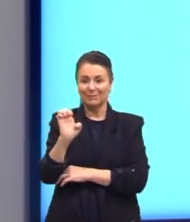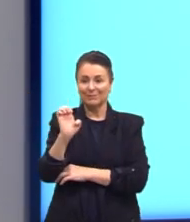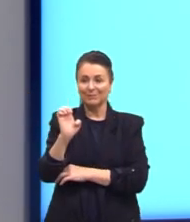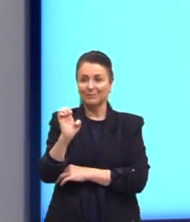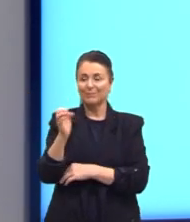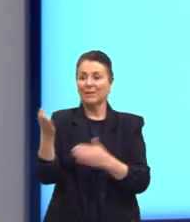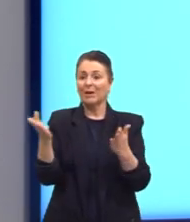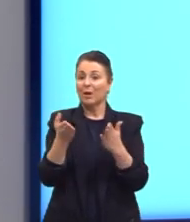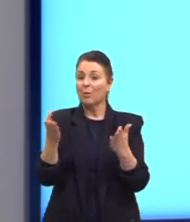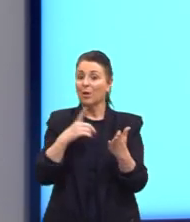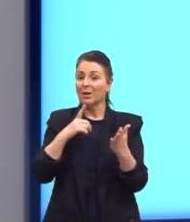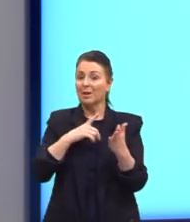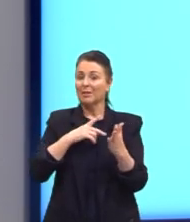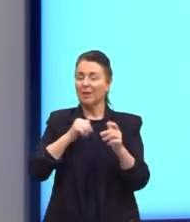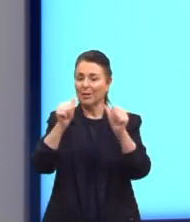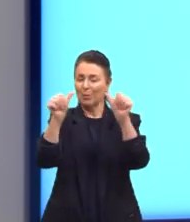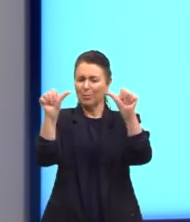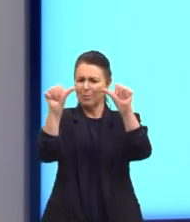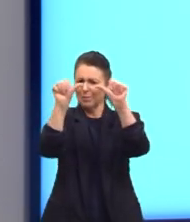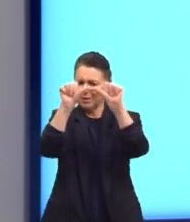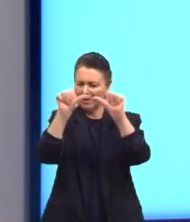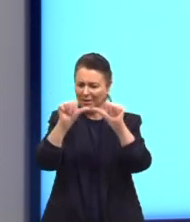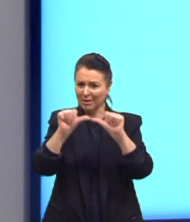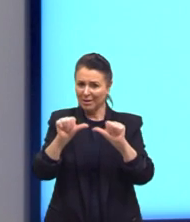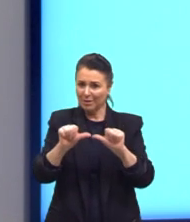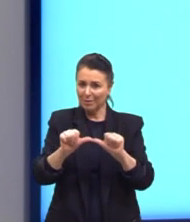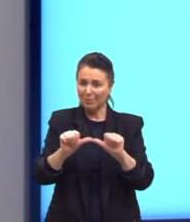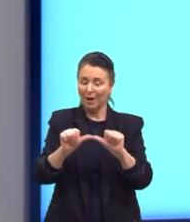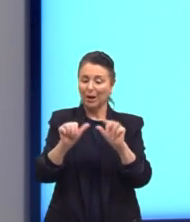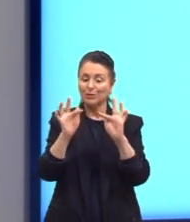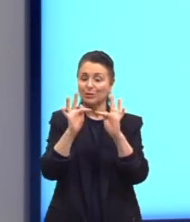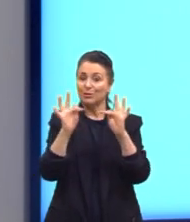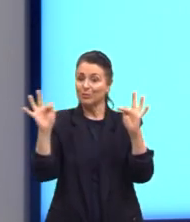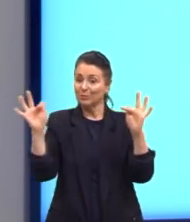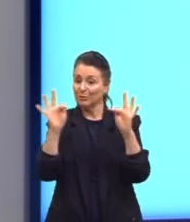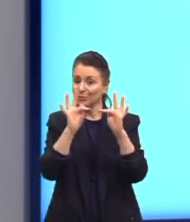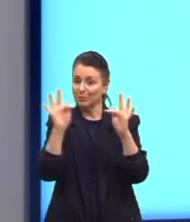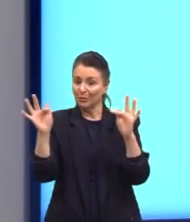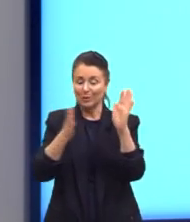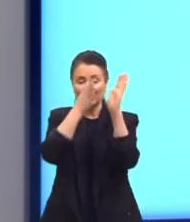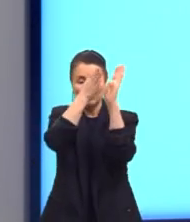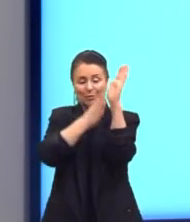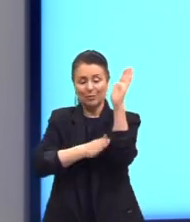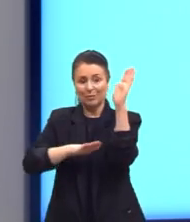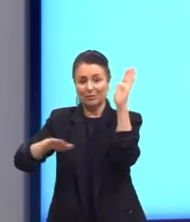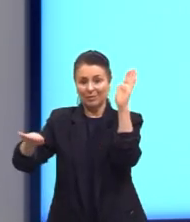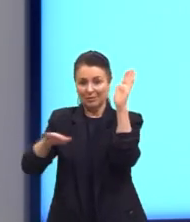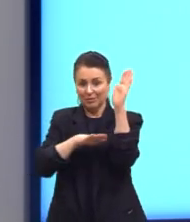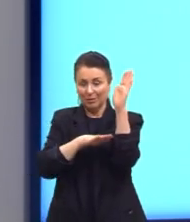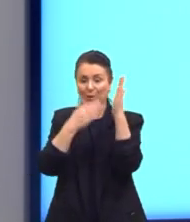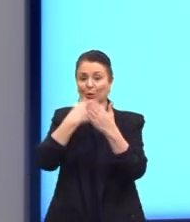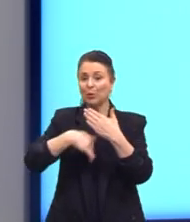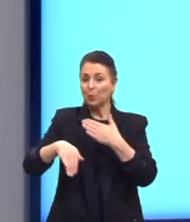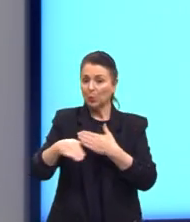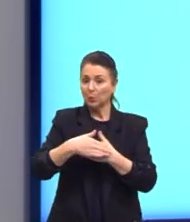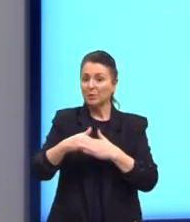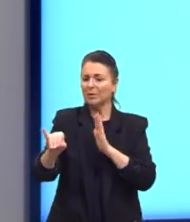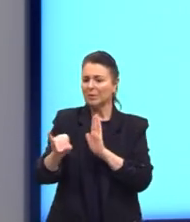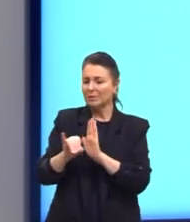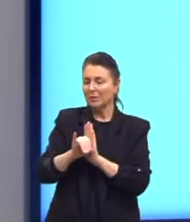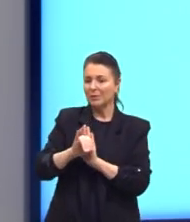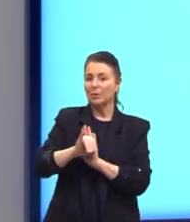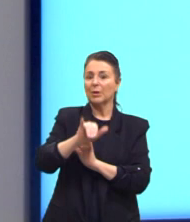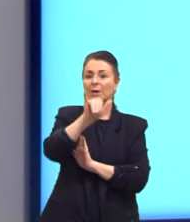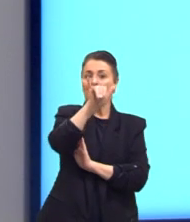Aqui eu trouxe uma imagem de algumas funções no plano cartesiano, todas elas identificadas ali, né? Por y